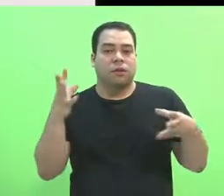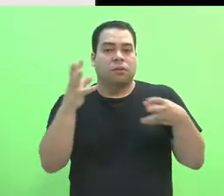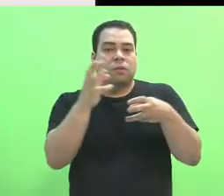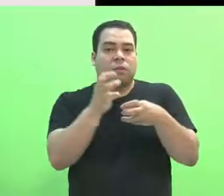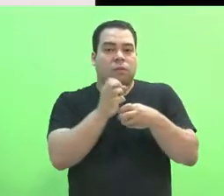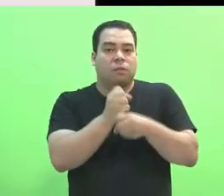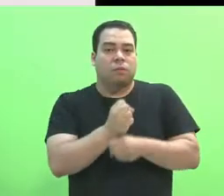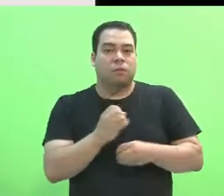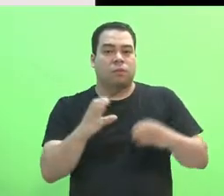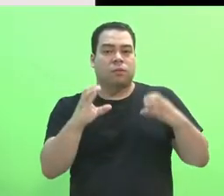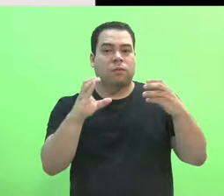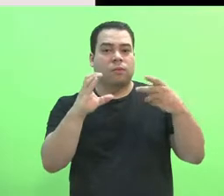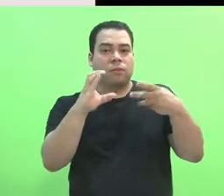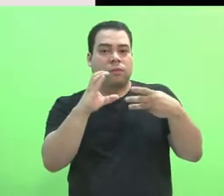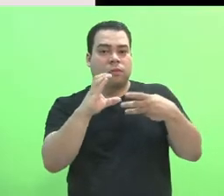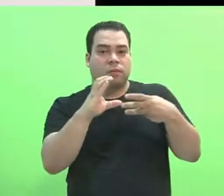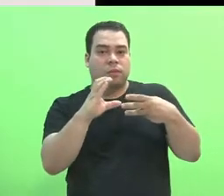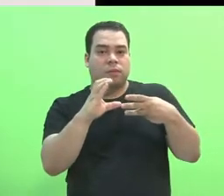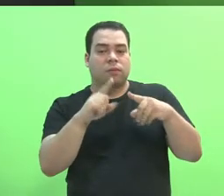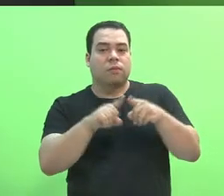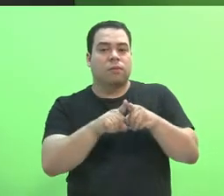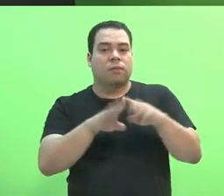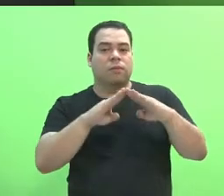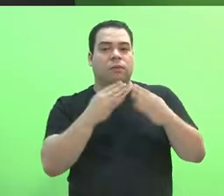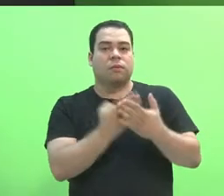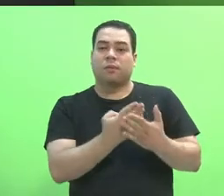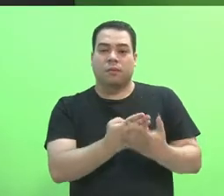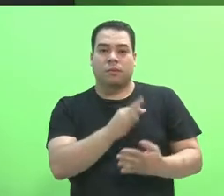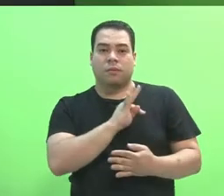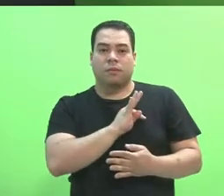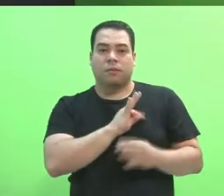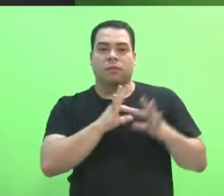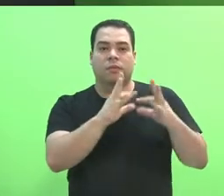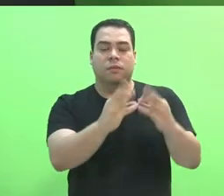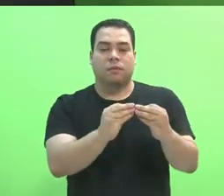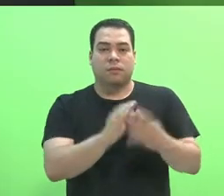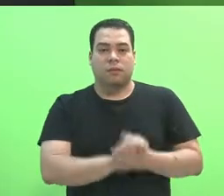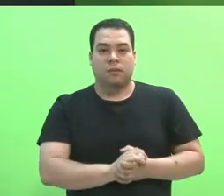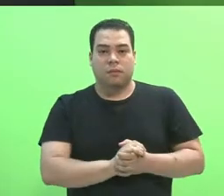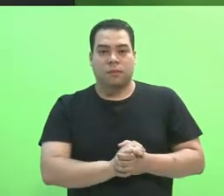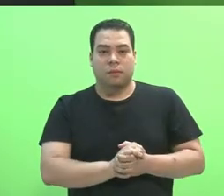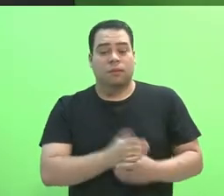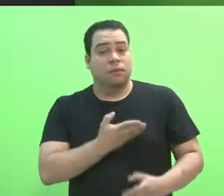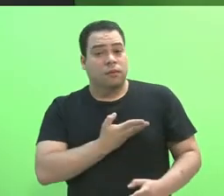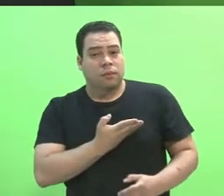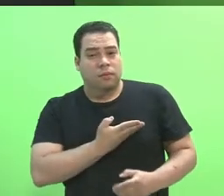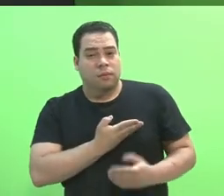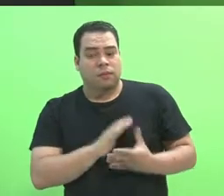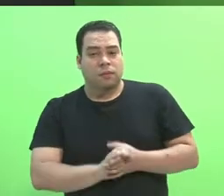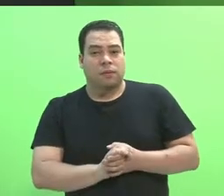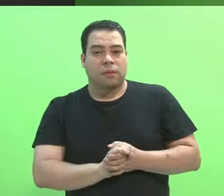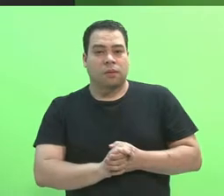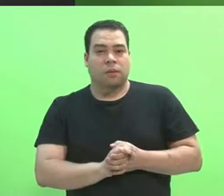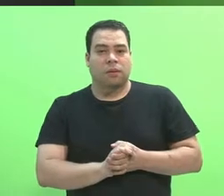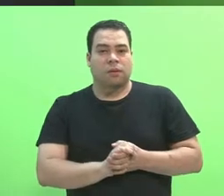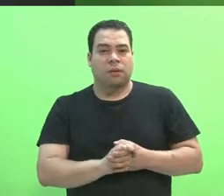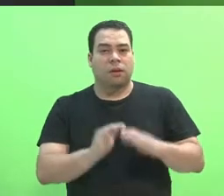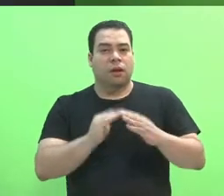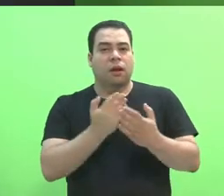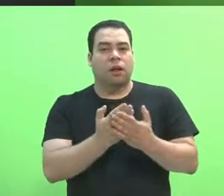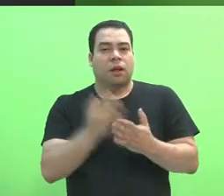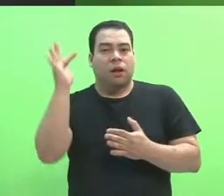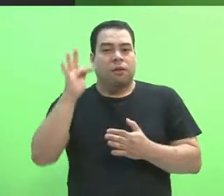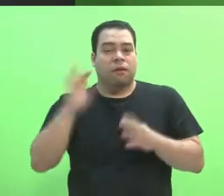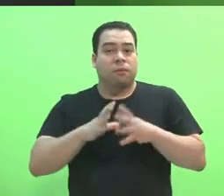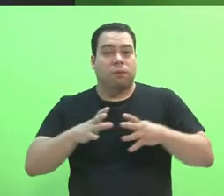escolas técnicas remanescentes. Então, colegas, o Plano de Expansão da Rede Federal de Educação Profissional e Tecnológica